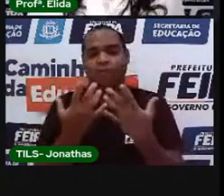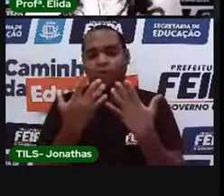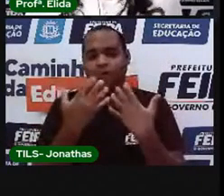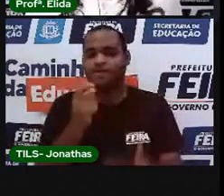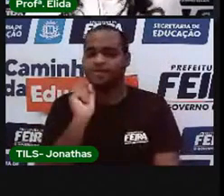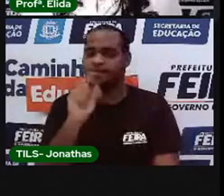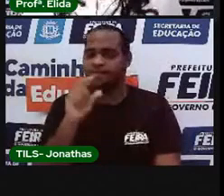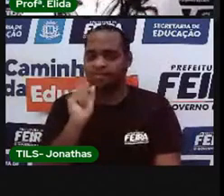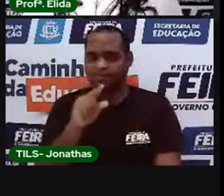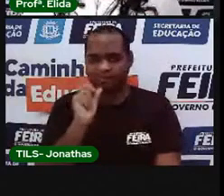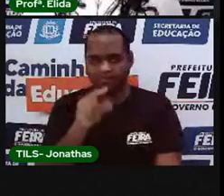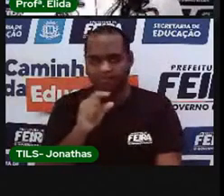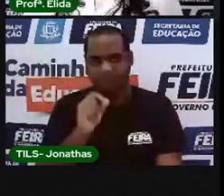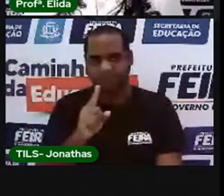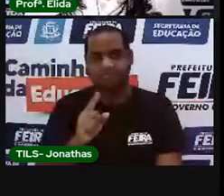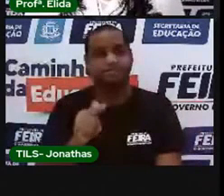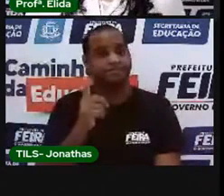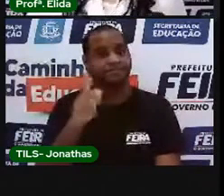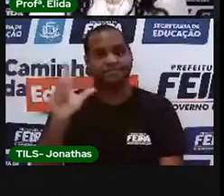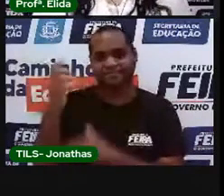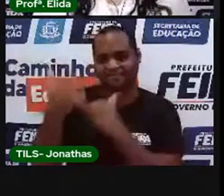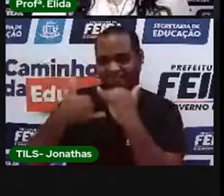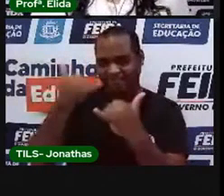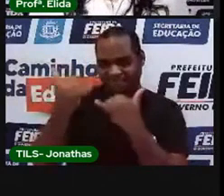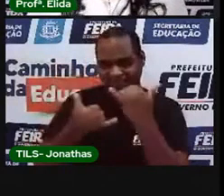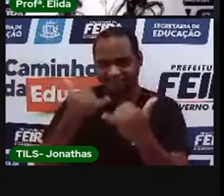Vamos brincar mais um pouquinho.